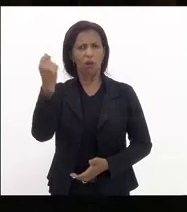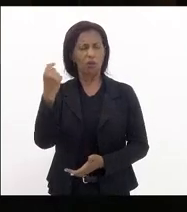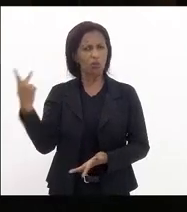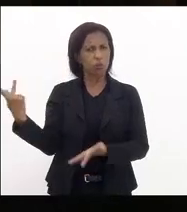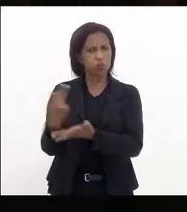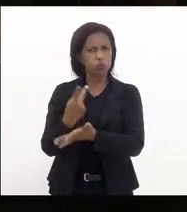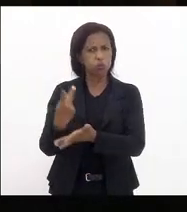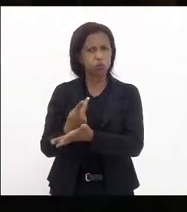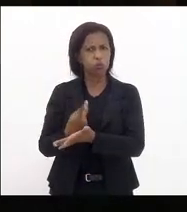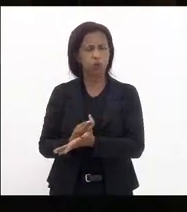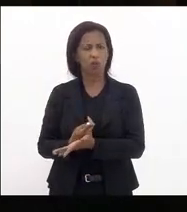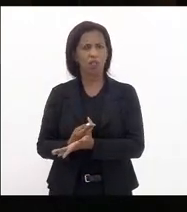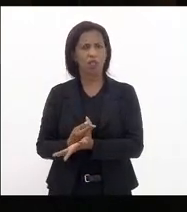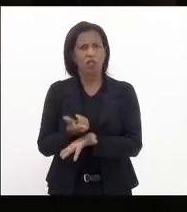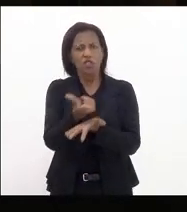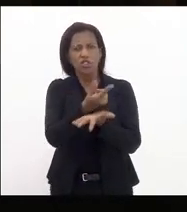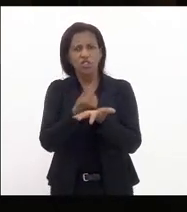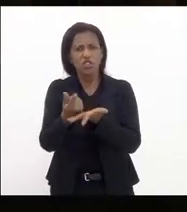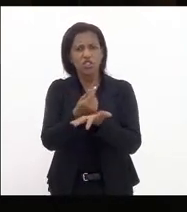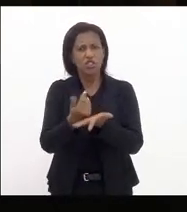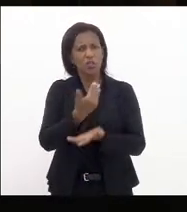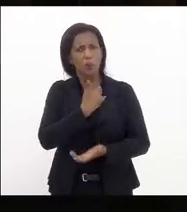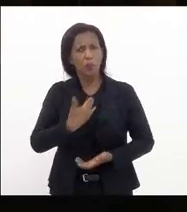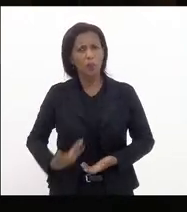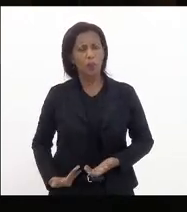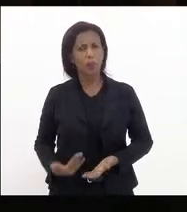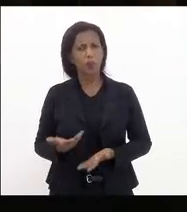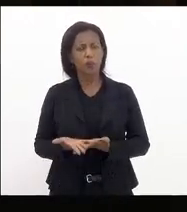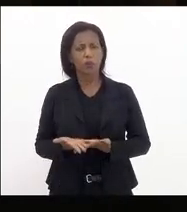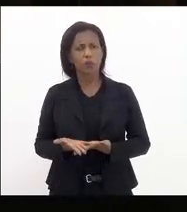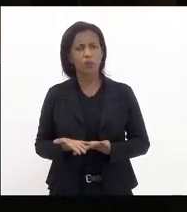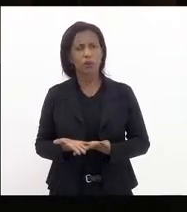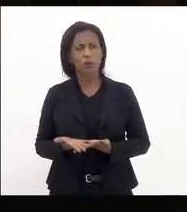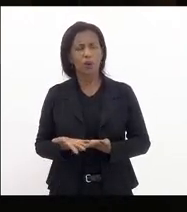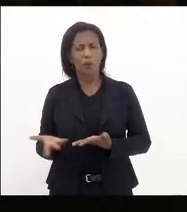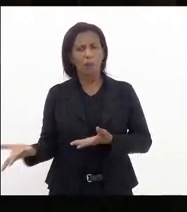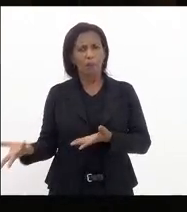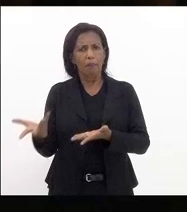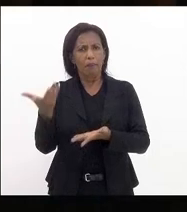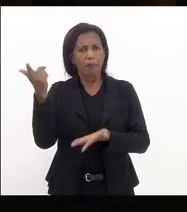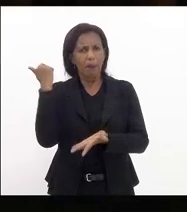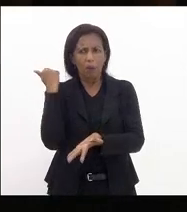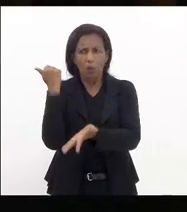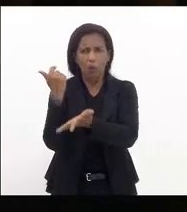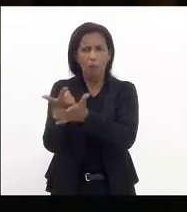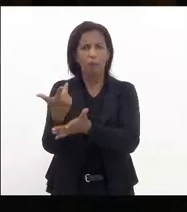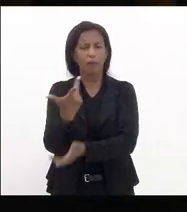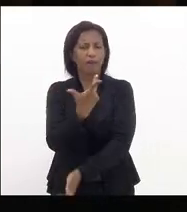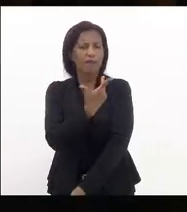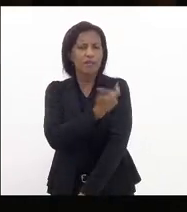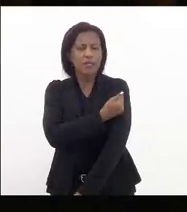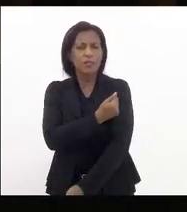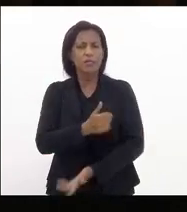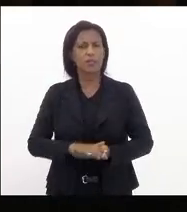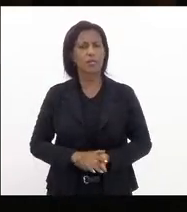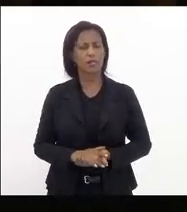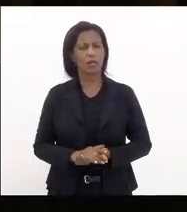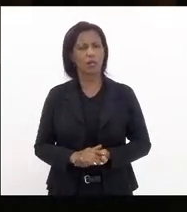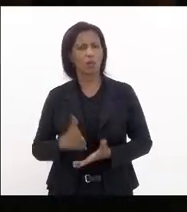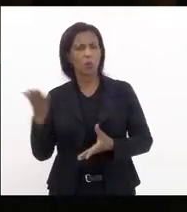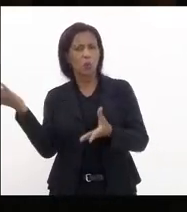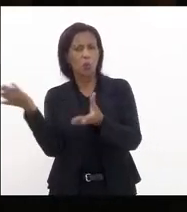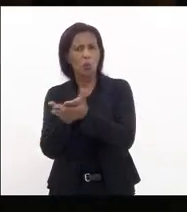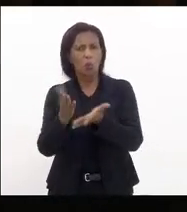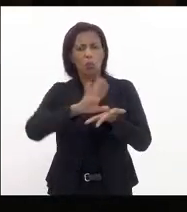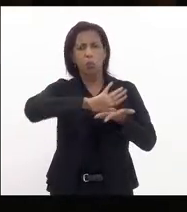de utilização de recursos públicos para angariar a compra de vacinas com o vacin num processo de